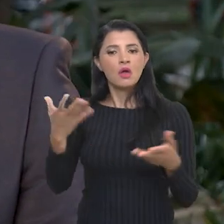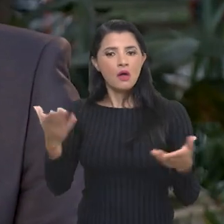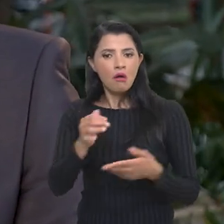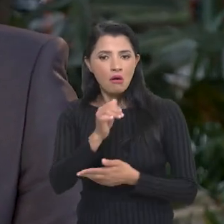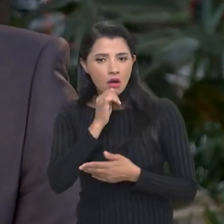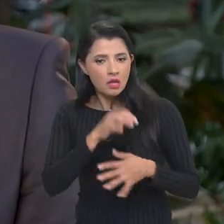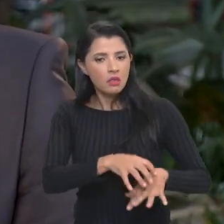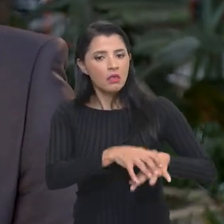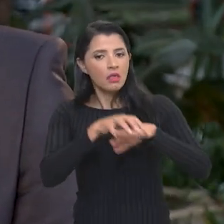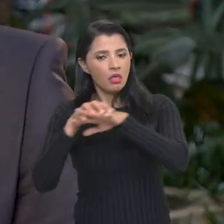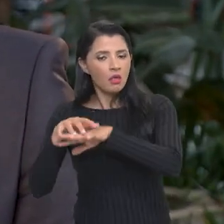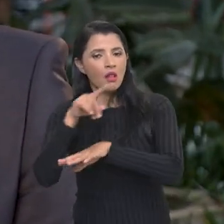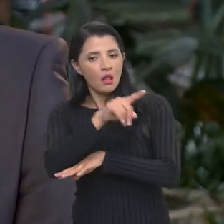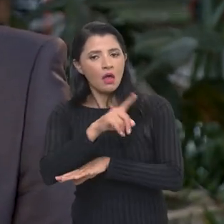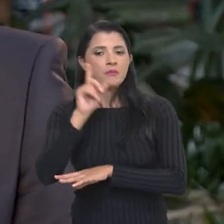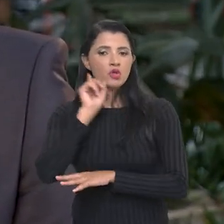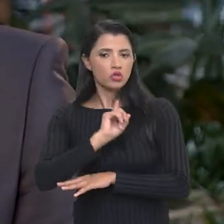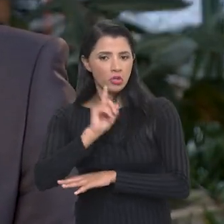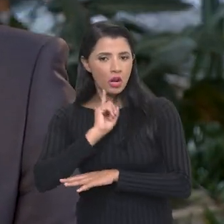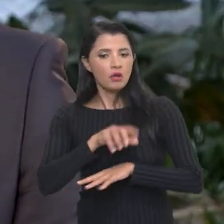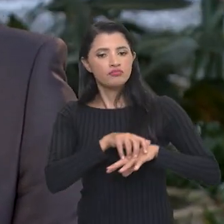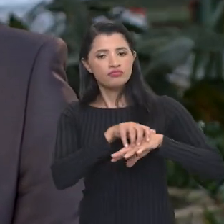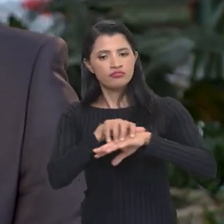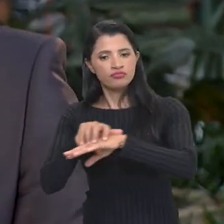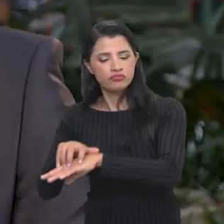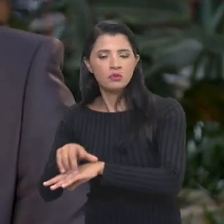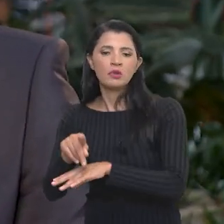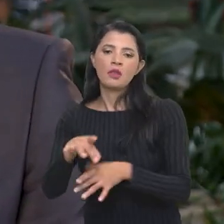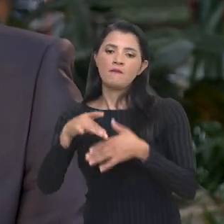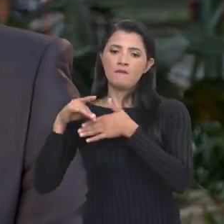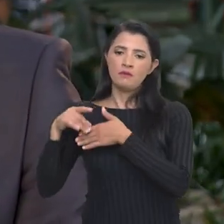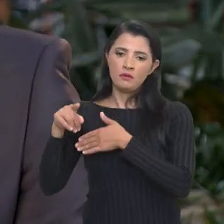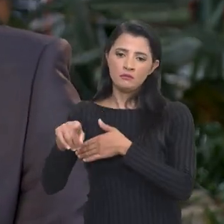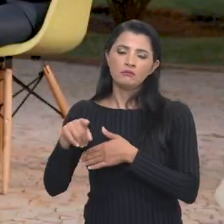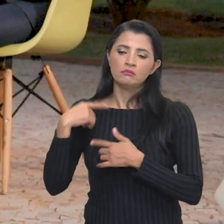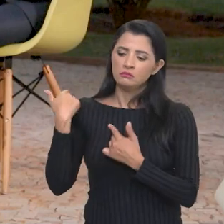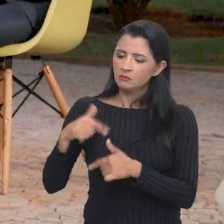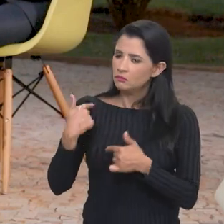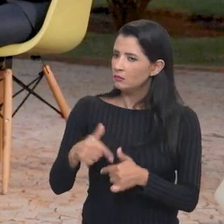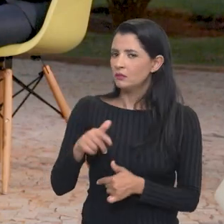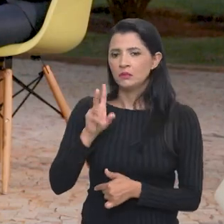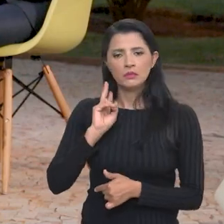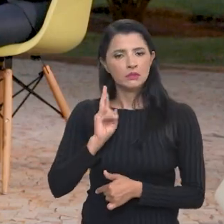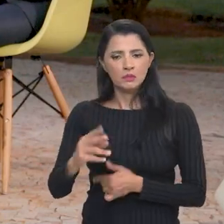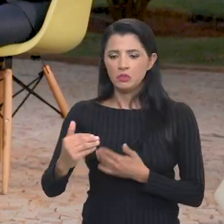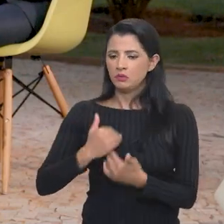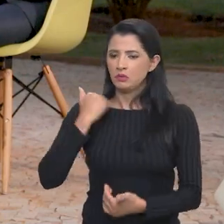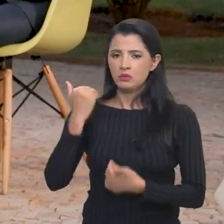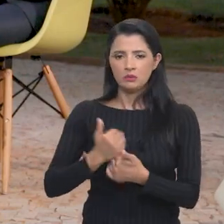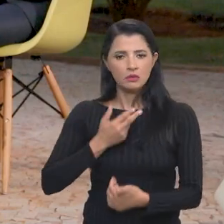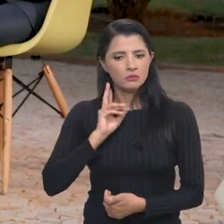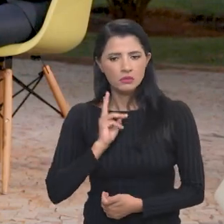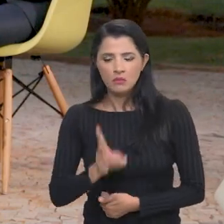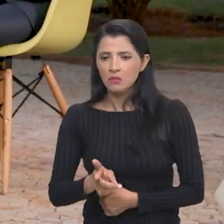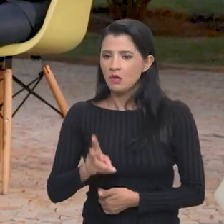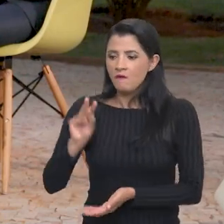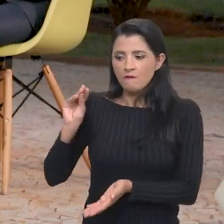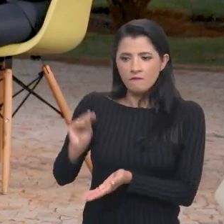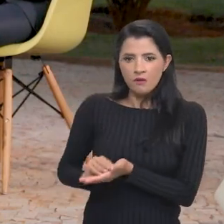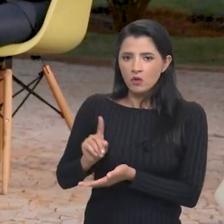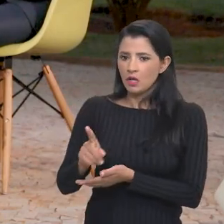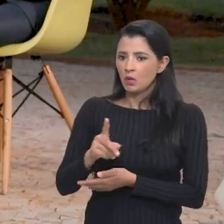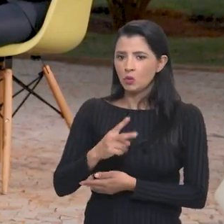Estamos transportando ainda cestas do nosso depósito de Minas Gerais. e trabalhando sempre com essa orientação.